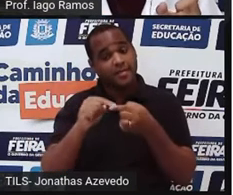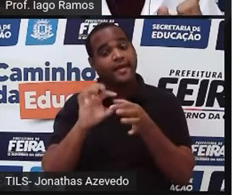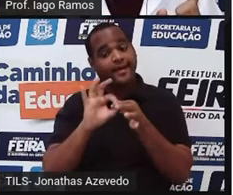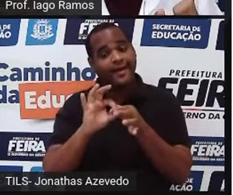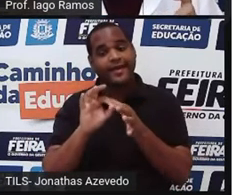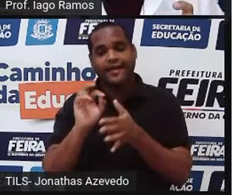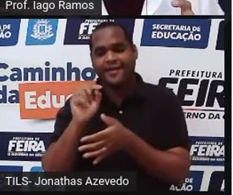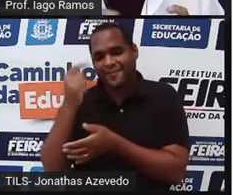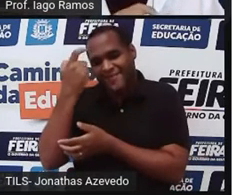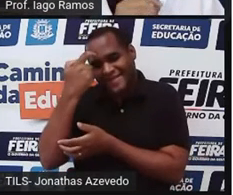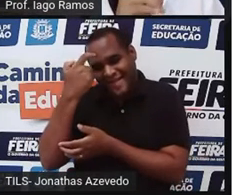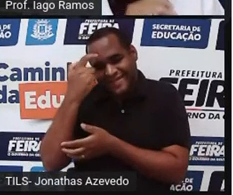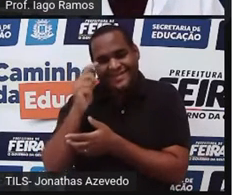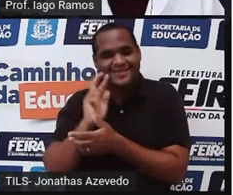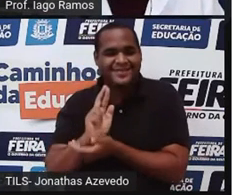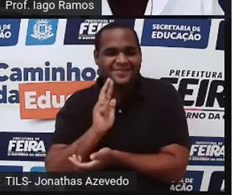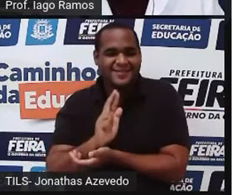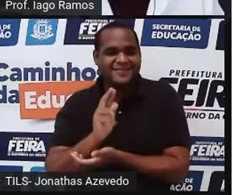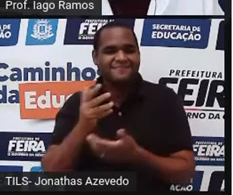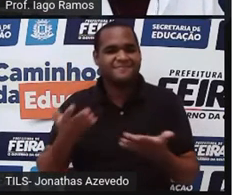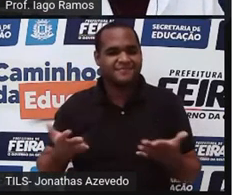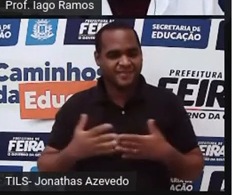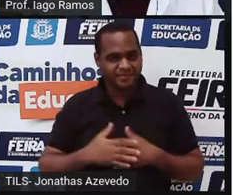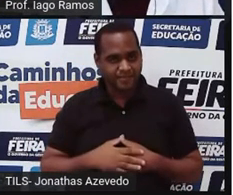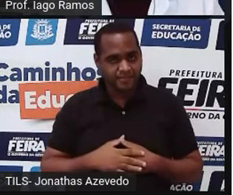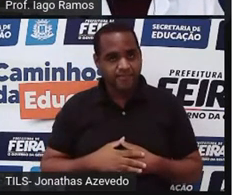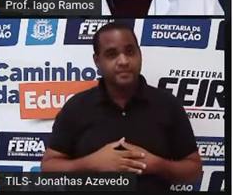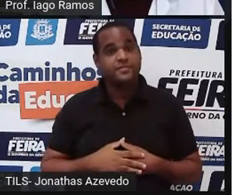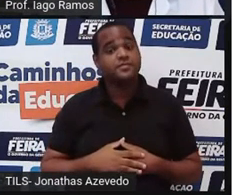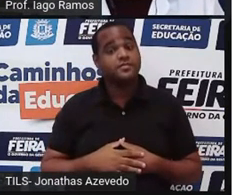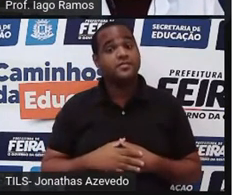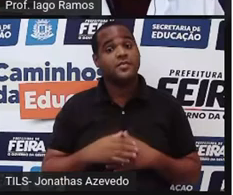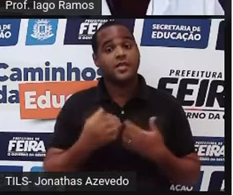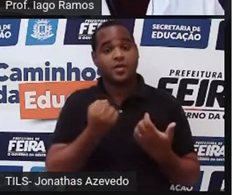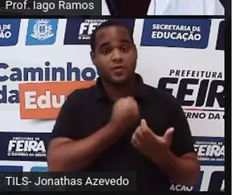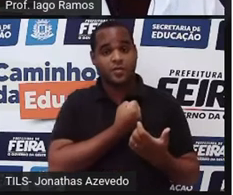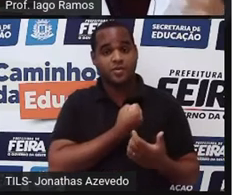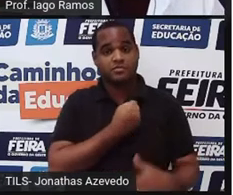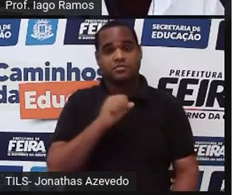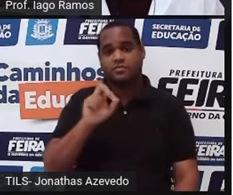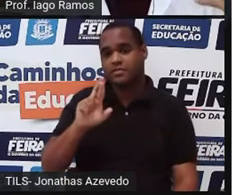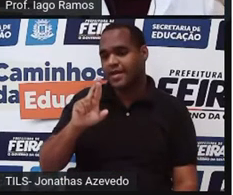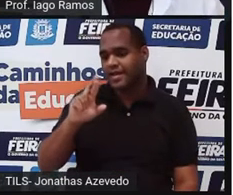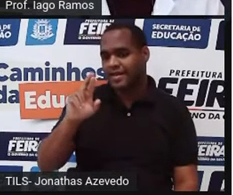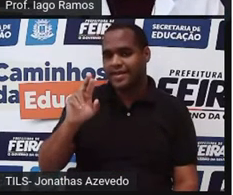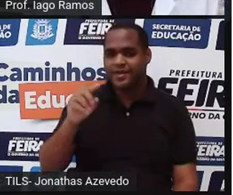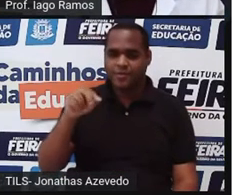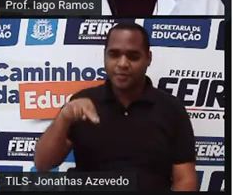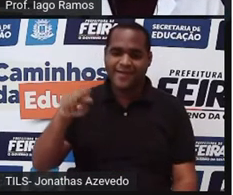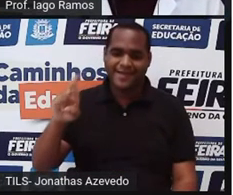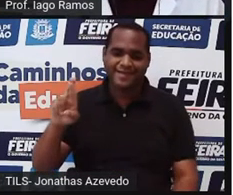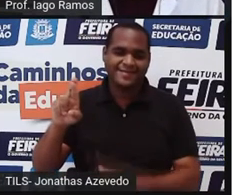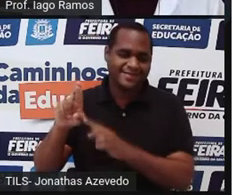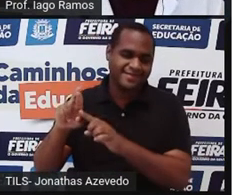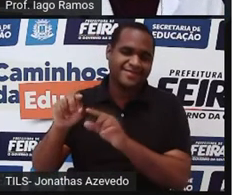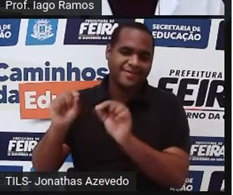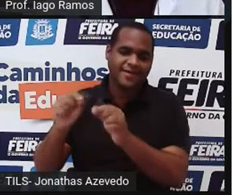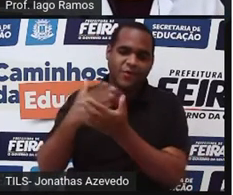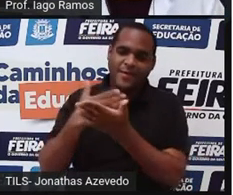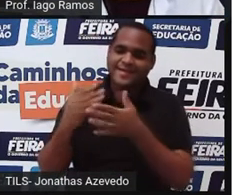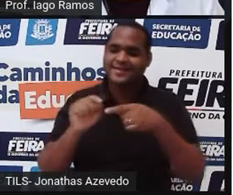racional. Olha só que bacana. Por isso que os números são chamados racionais. Então, esses números que nascem das